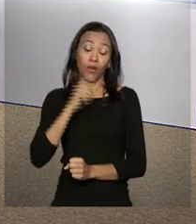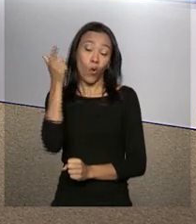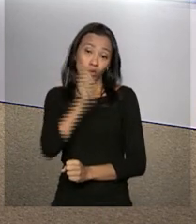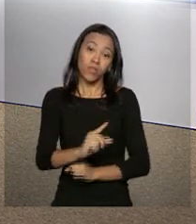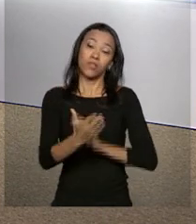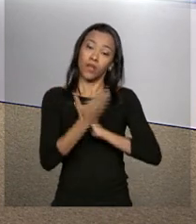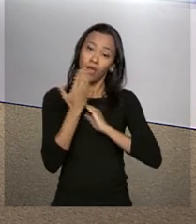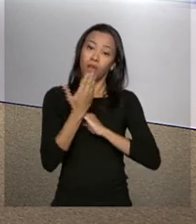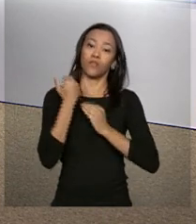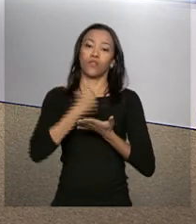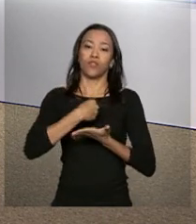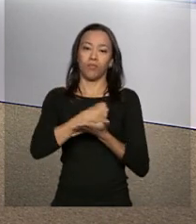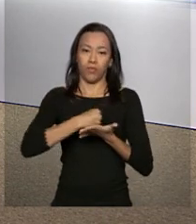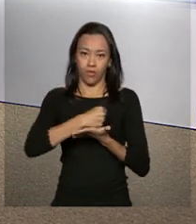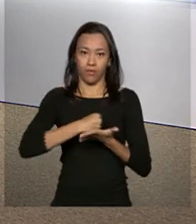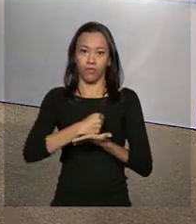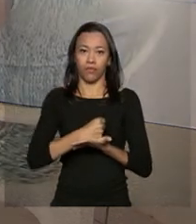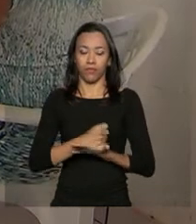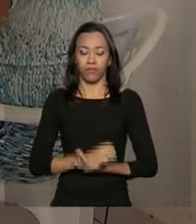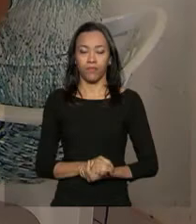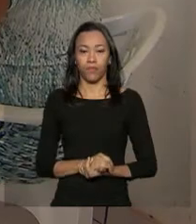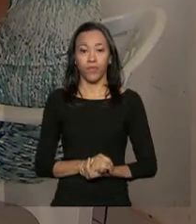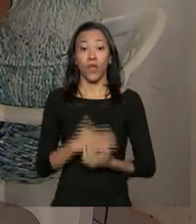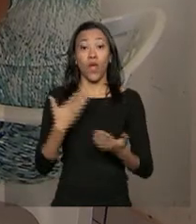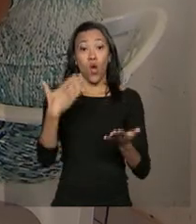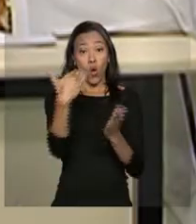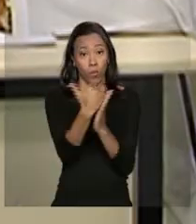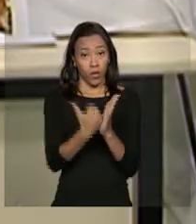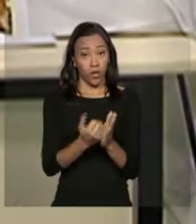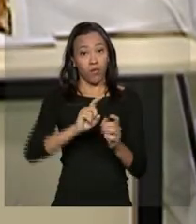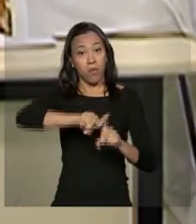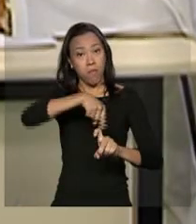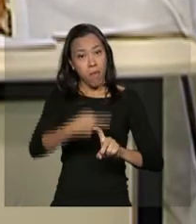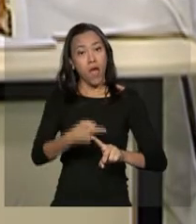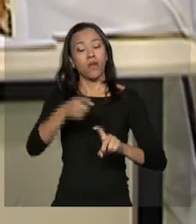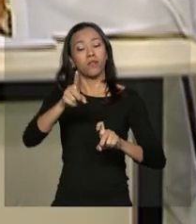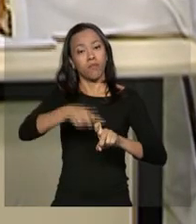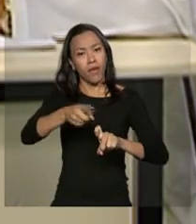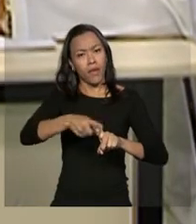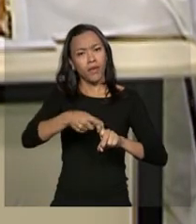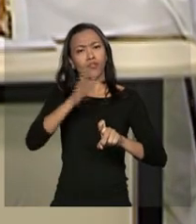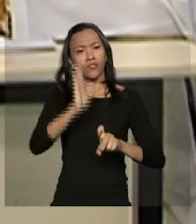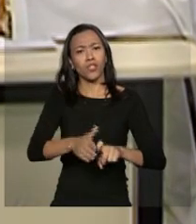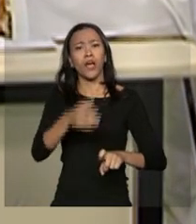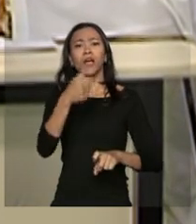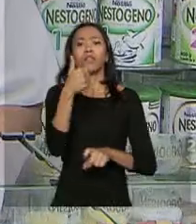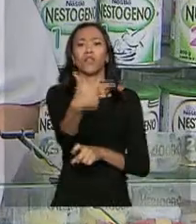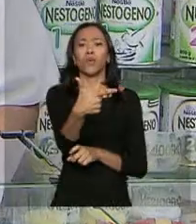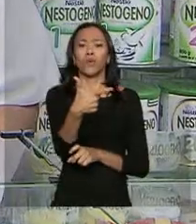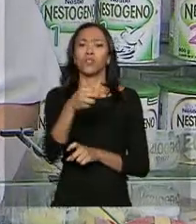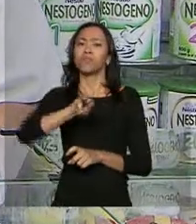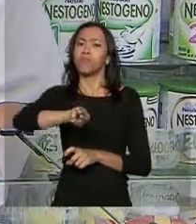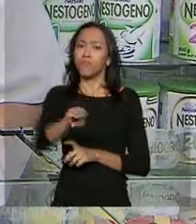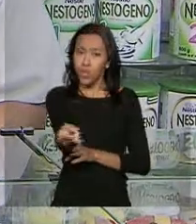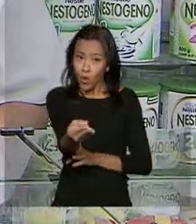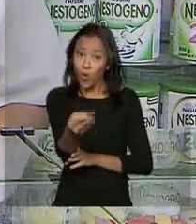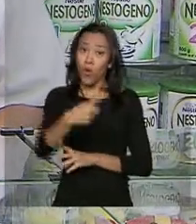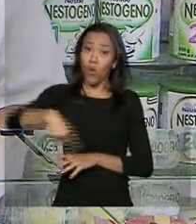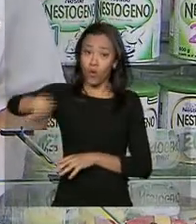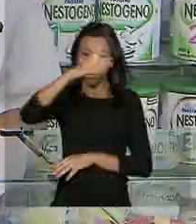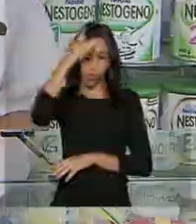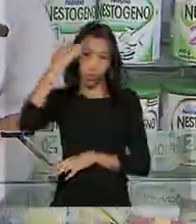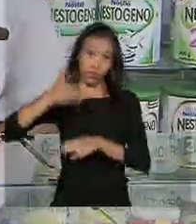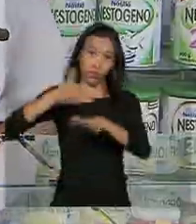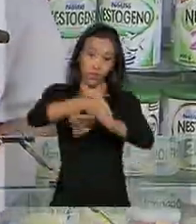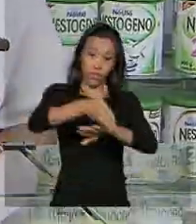Farmácia Popular. O Mais Médicos já levou mais de 2 milhões e 700 mil pacientes ao Farmácia Popular,